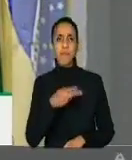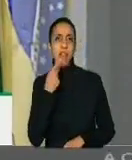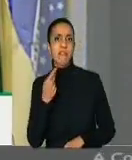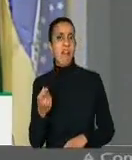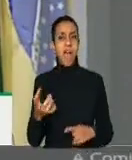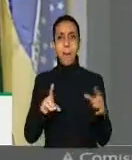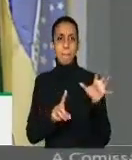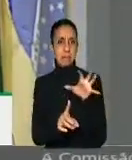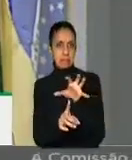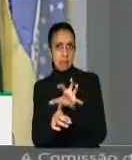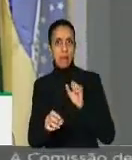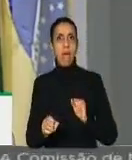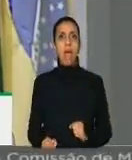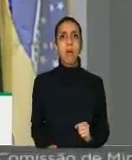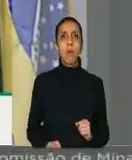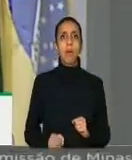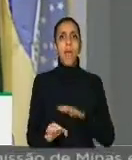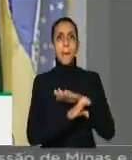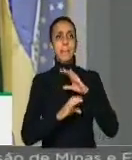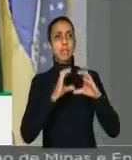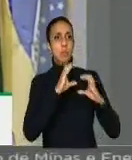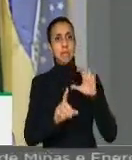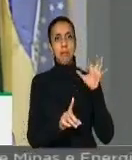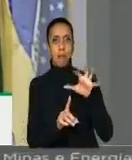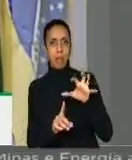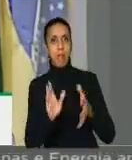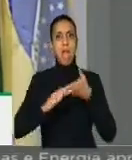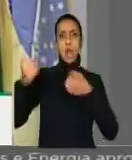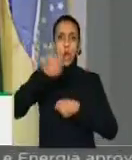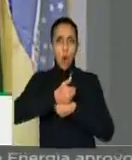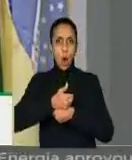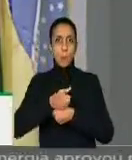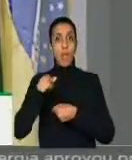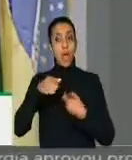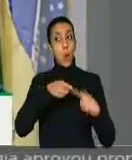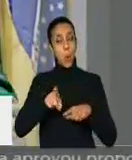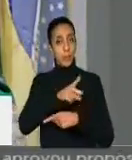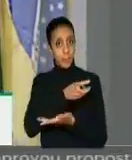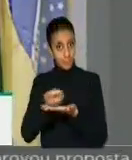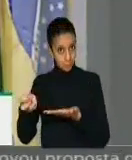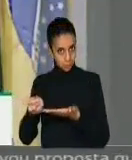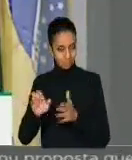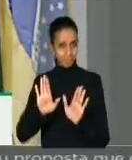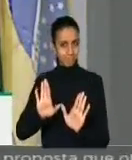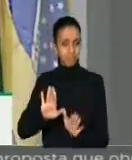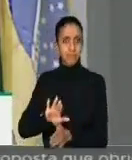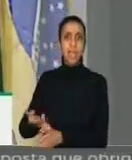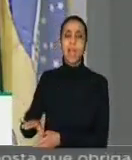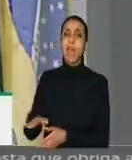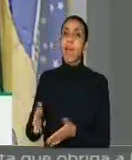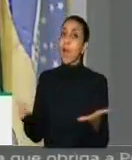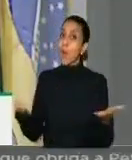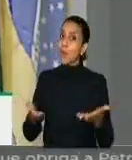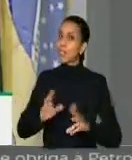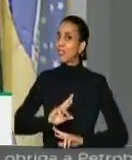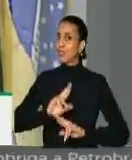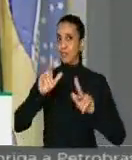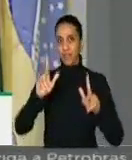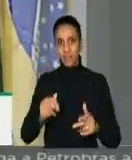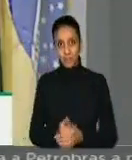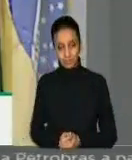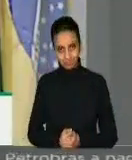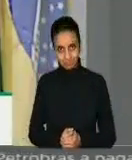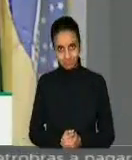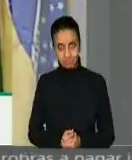falava em mídia golpista, falava em golpe e ficou contra o impeachment. Hoje a situação se inverte. A grande